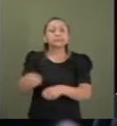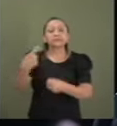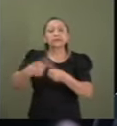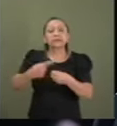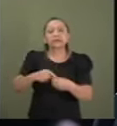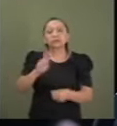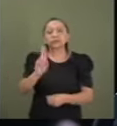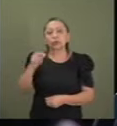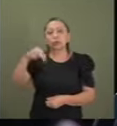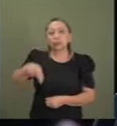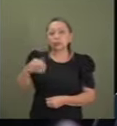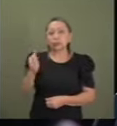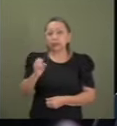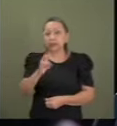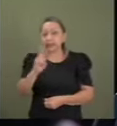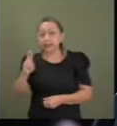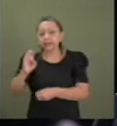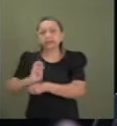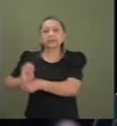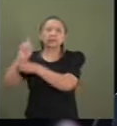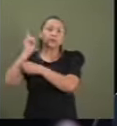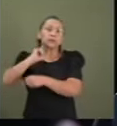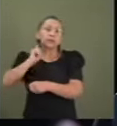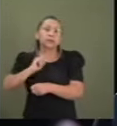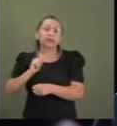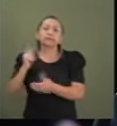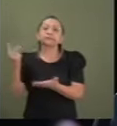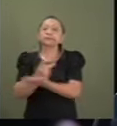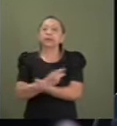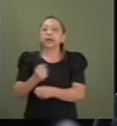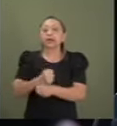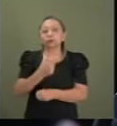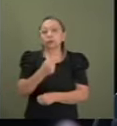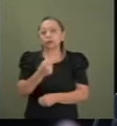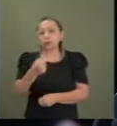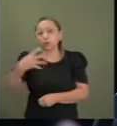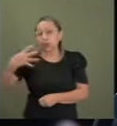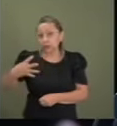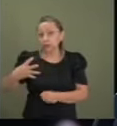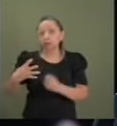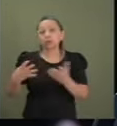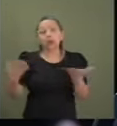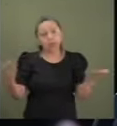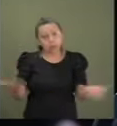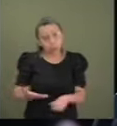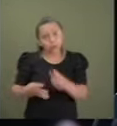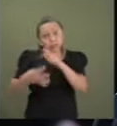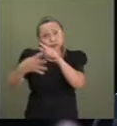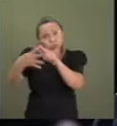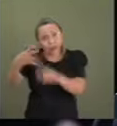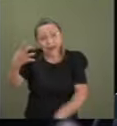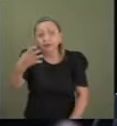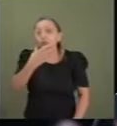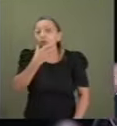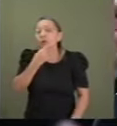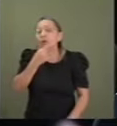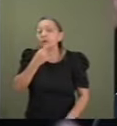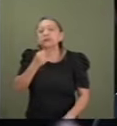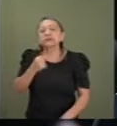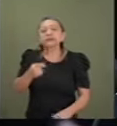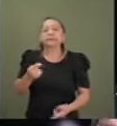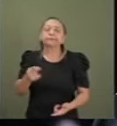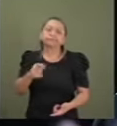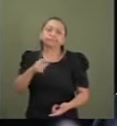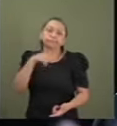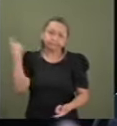Minas Gerais, lá em 2004. Eles estão, partir de agora, incluídos no livro dos heróis da pátria, heróis